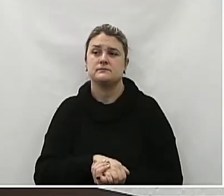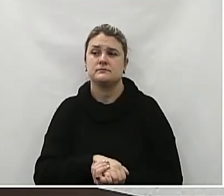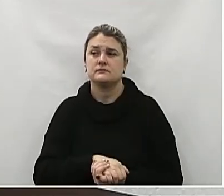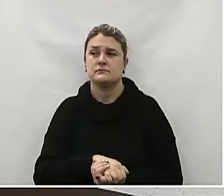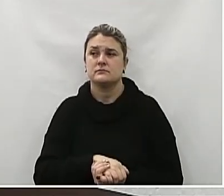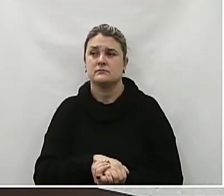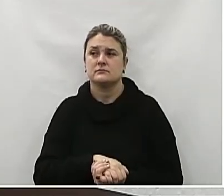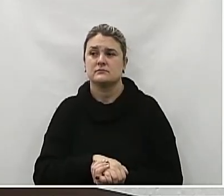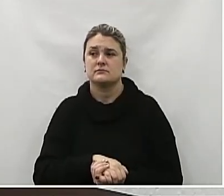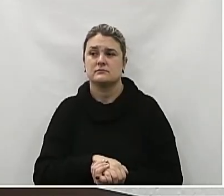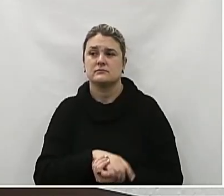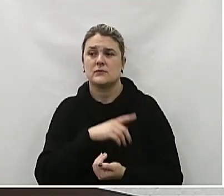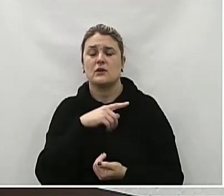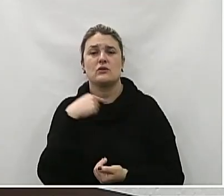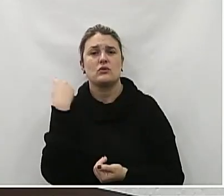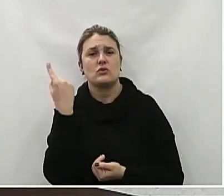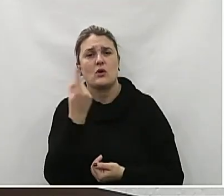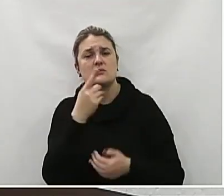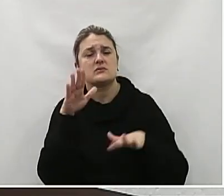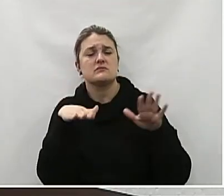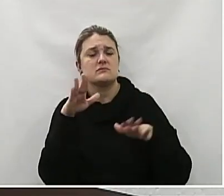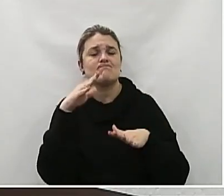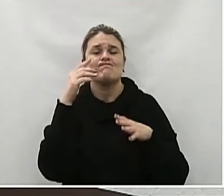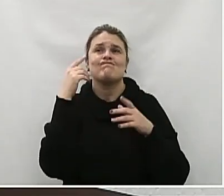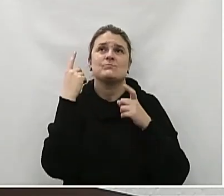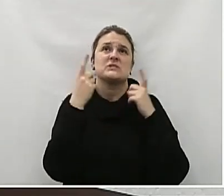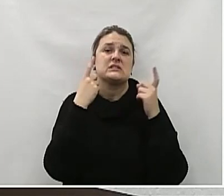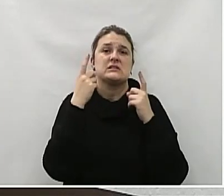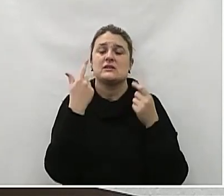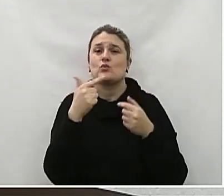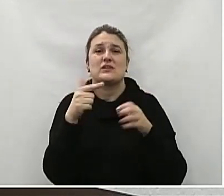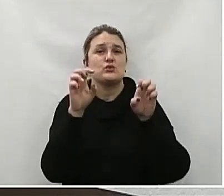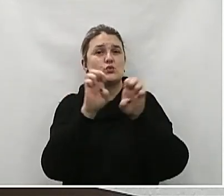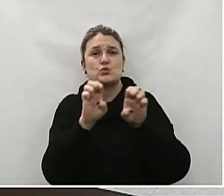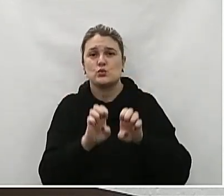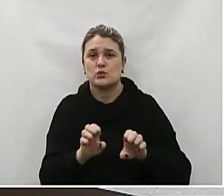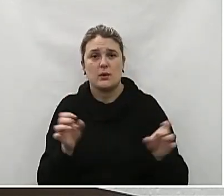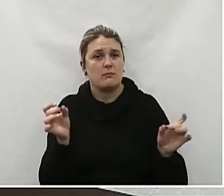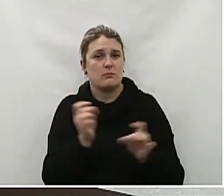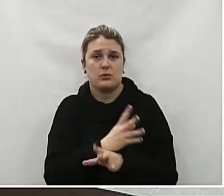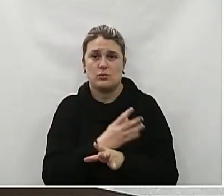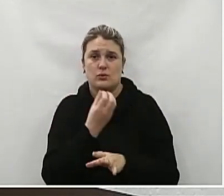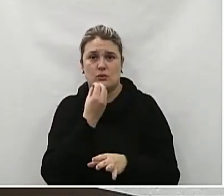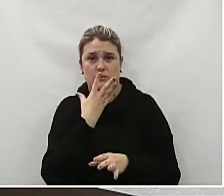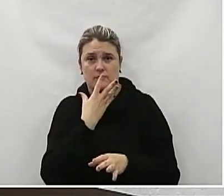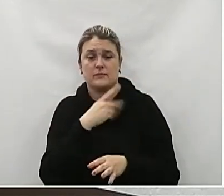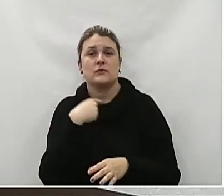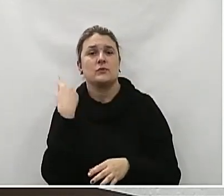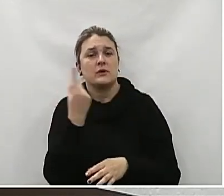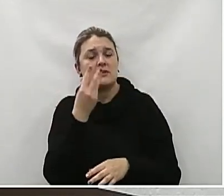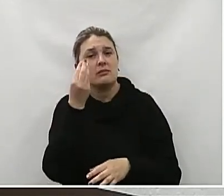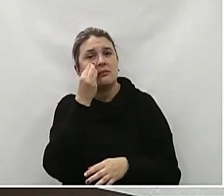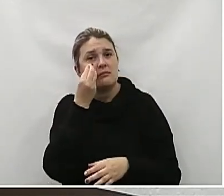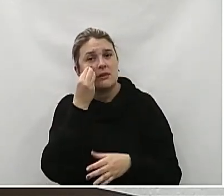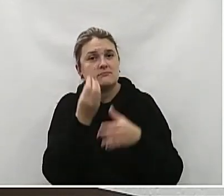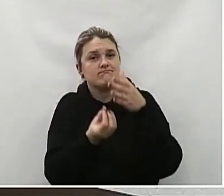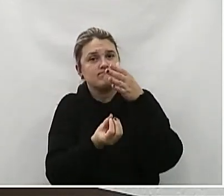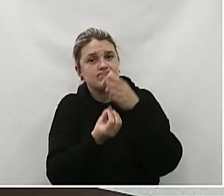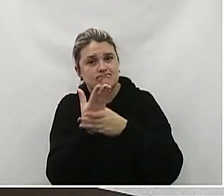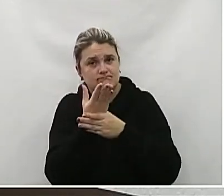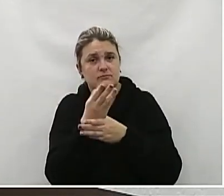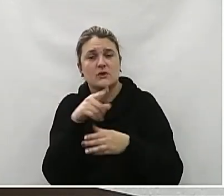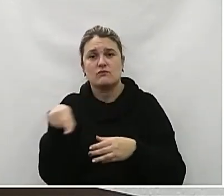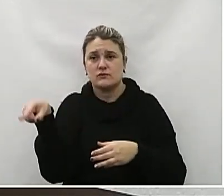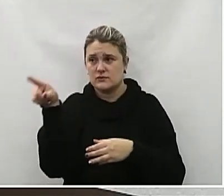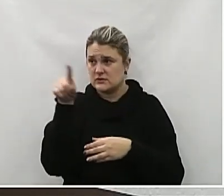talvez Ou não nos preocupamos Ou não temos Uma estrutura suficiente Para isso Como eu disse Vamos tentar formar Vocês